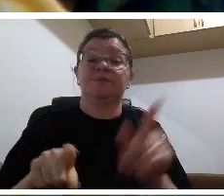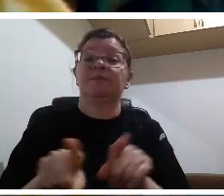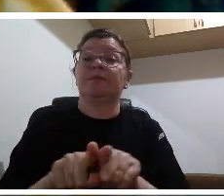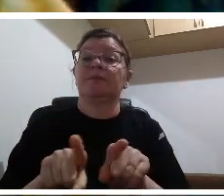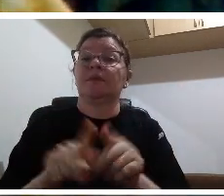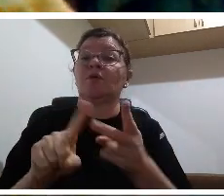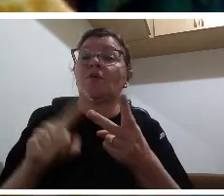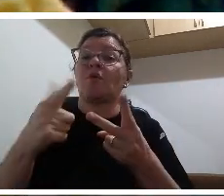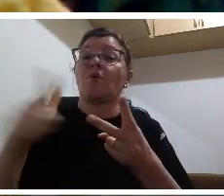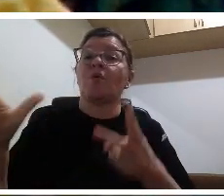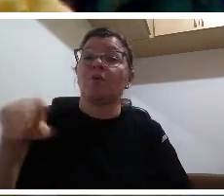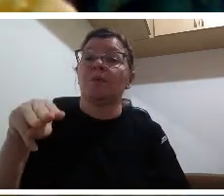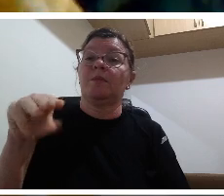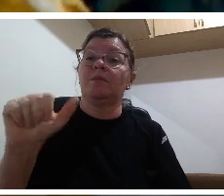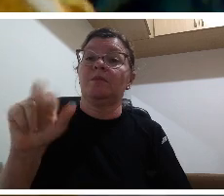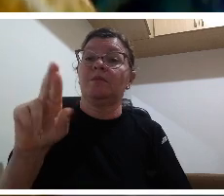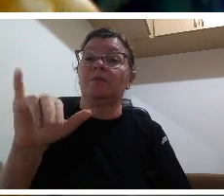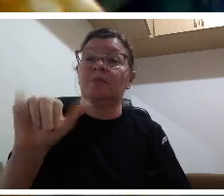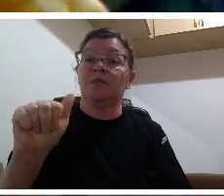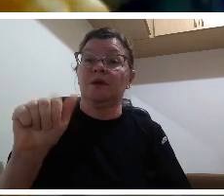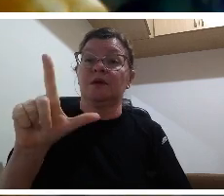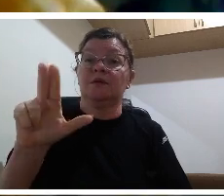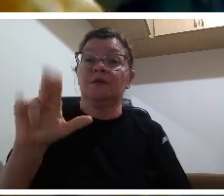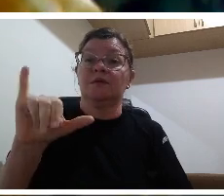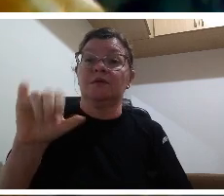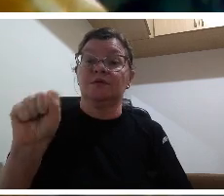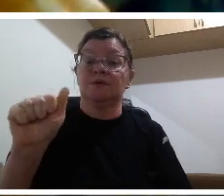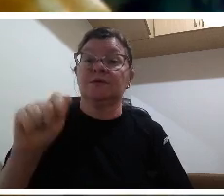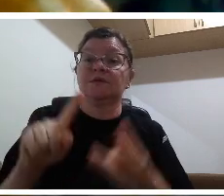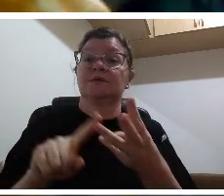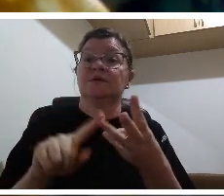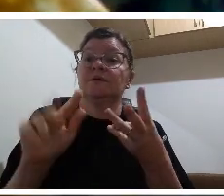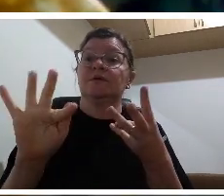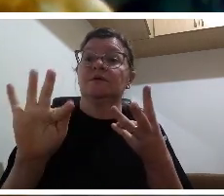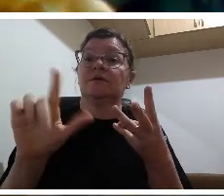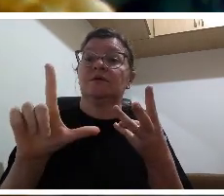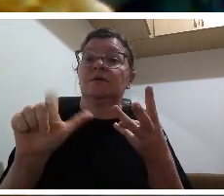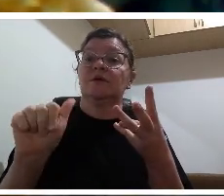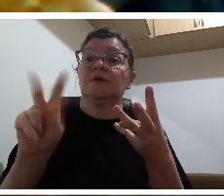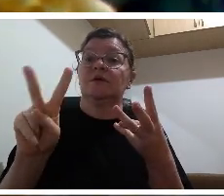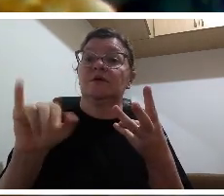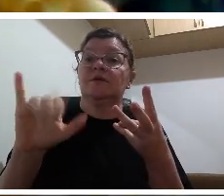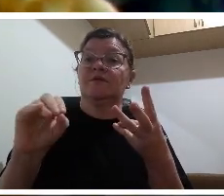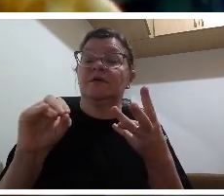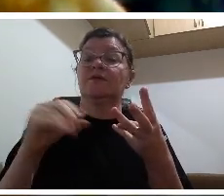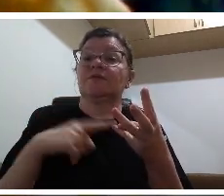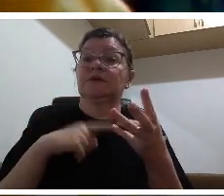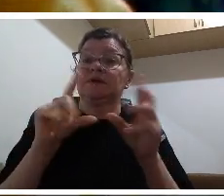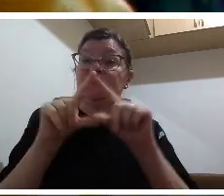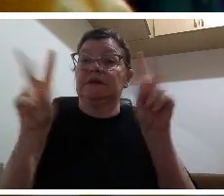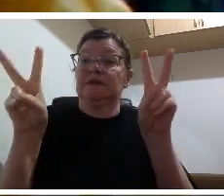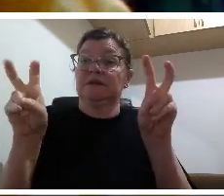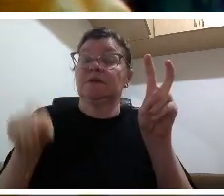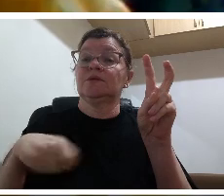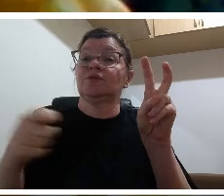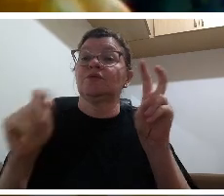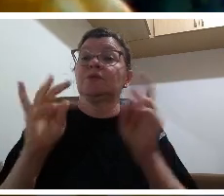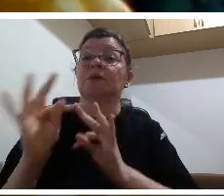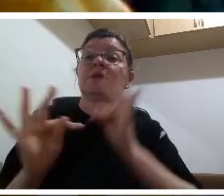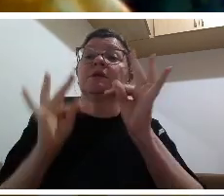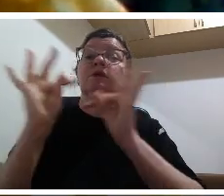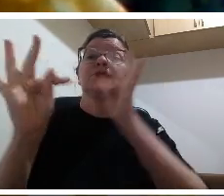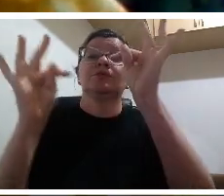fora dele principalmente nesse momento então um grande abraço a todos tenham um excelente fim de tarde e uma noite